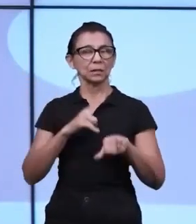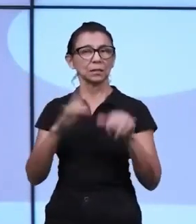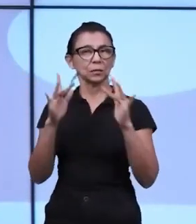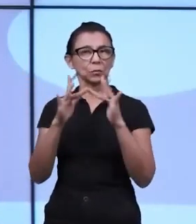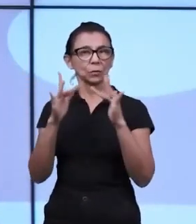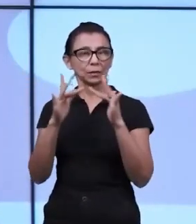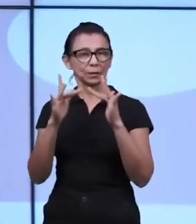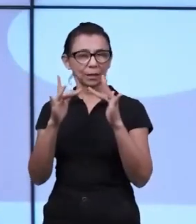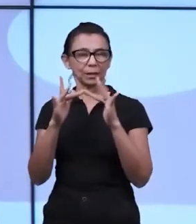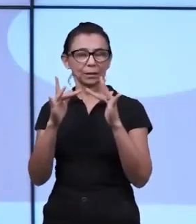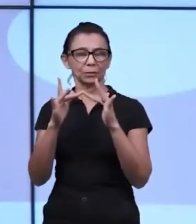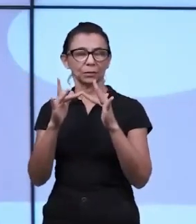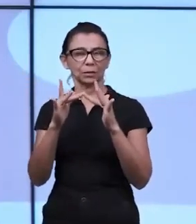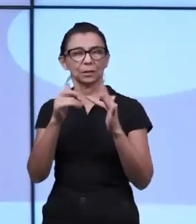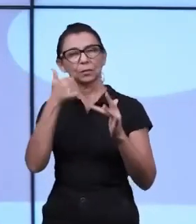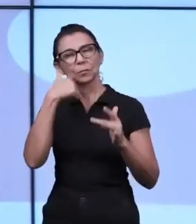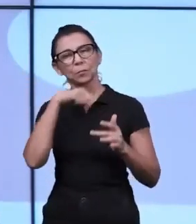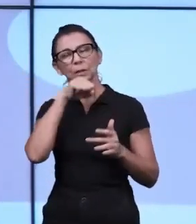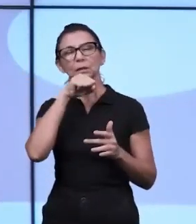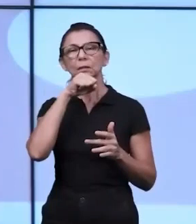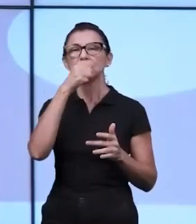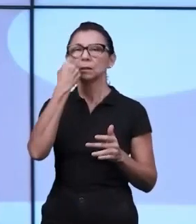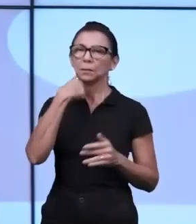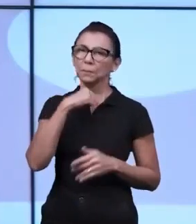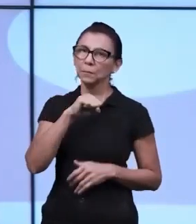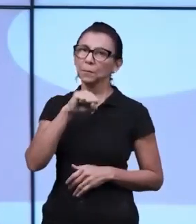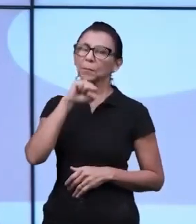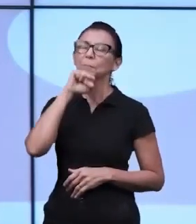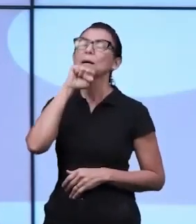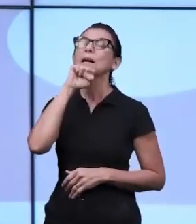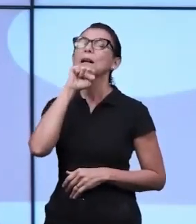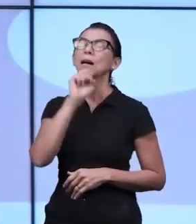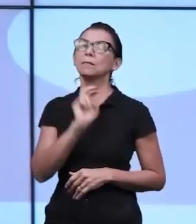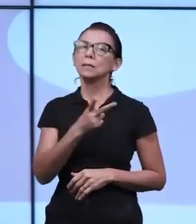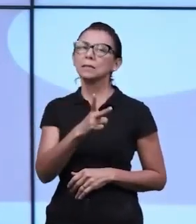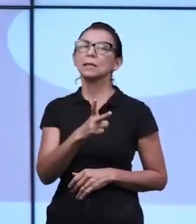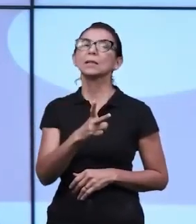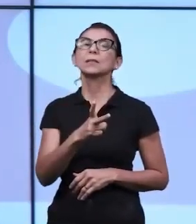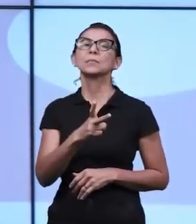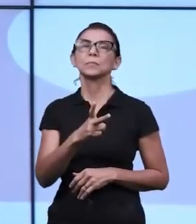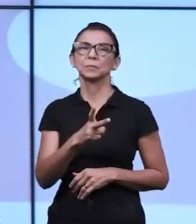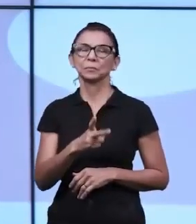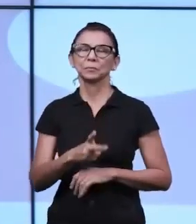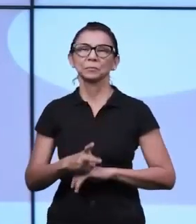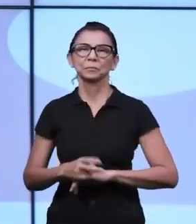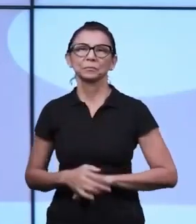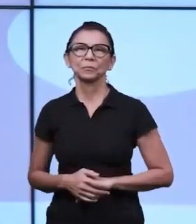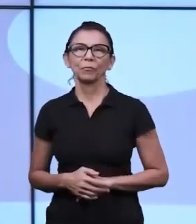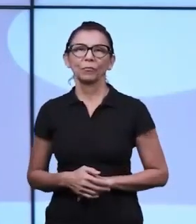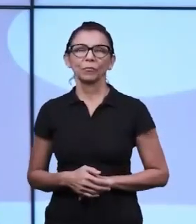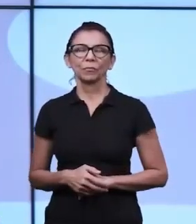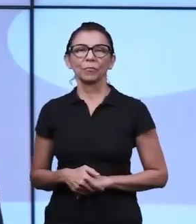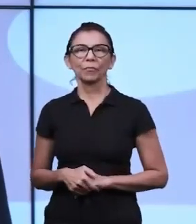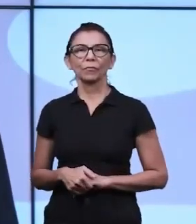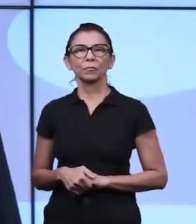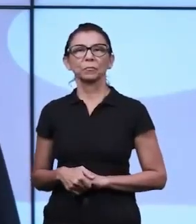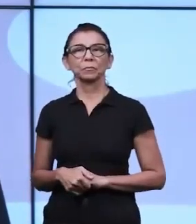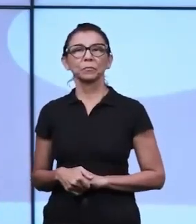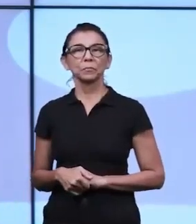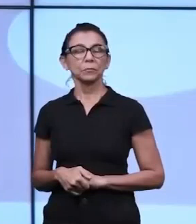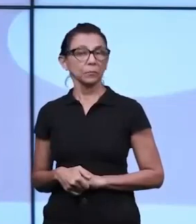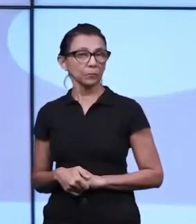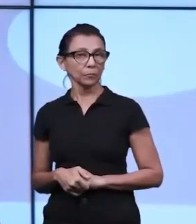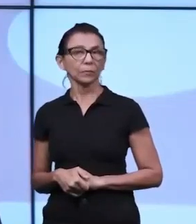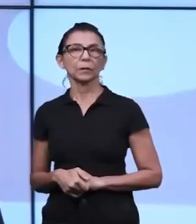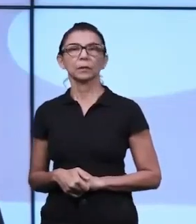da atenção dos pais. Então, o máximo que vocês puderem fazer programas com eles vai ser muito importante. Fale